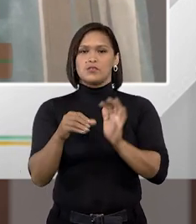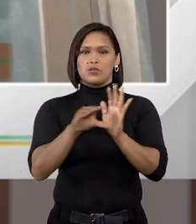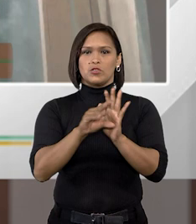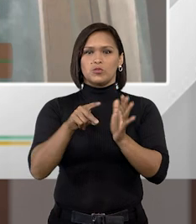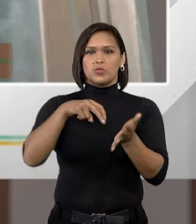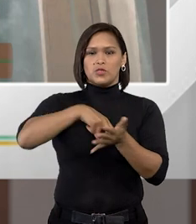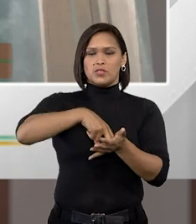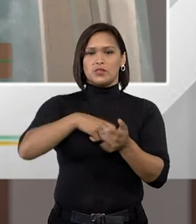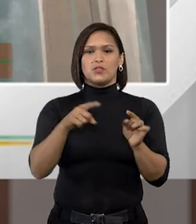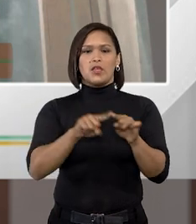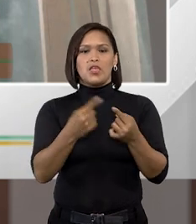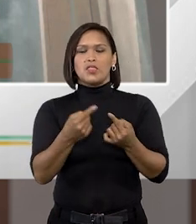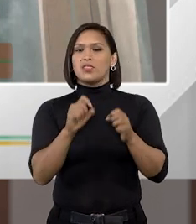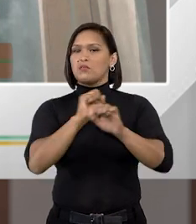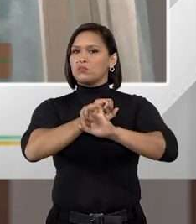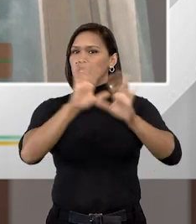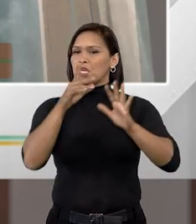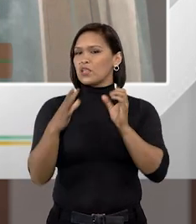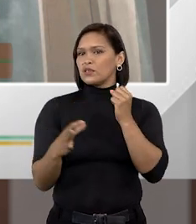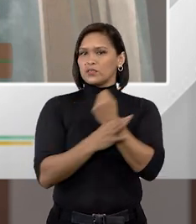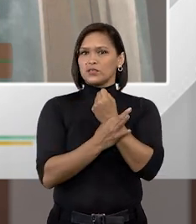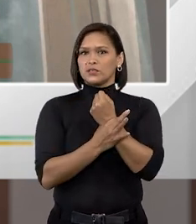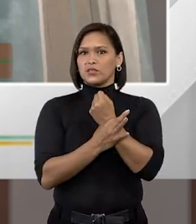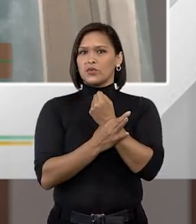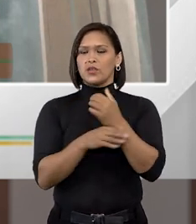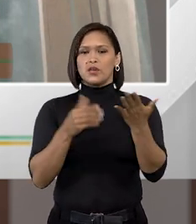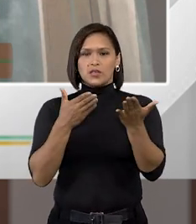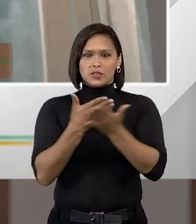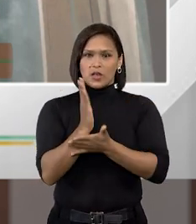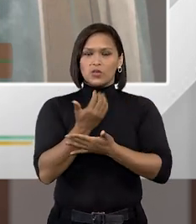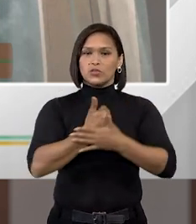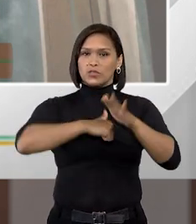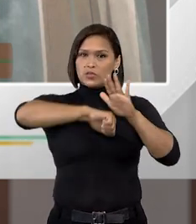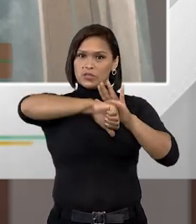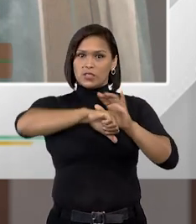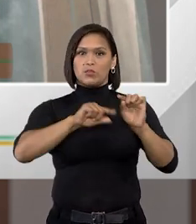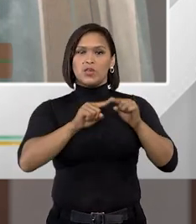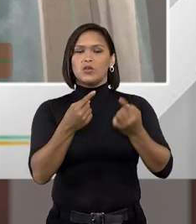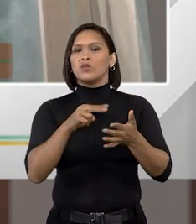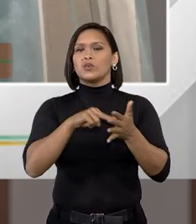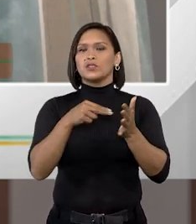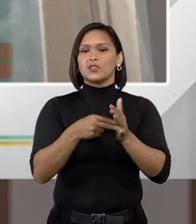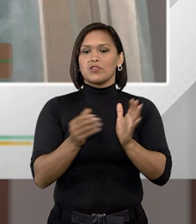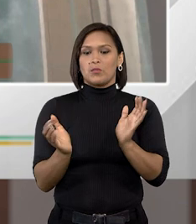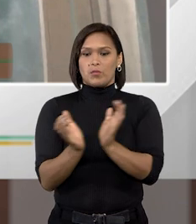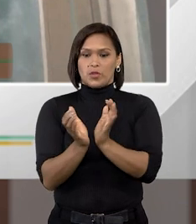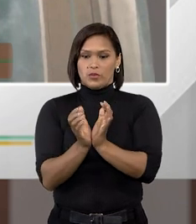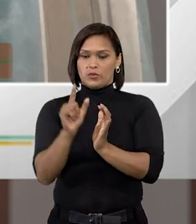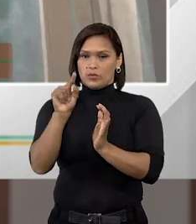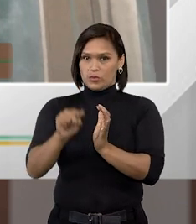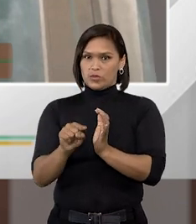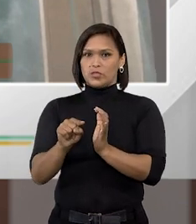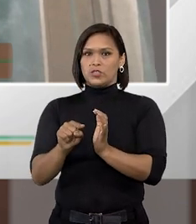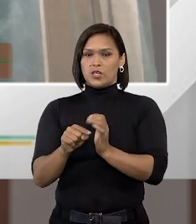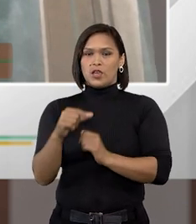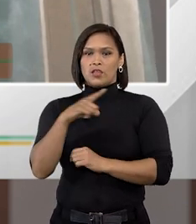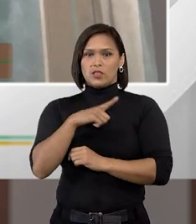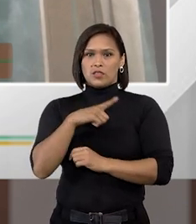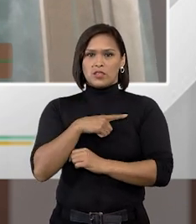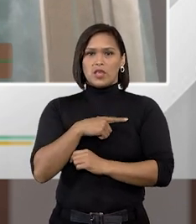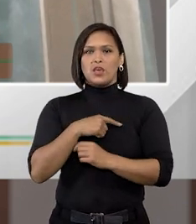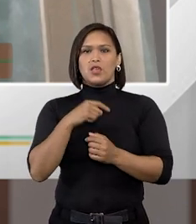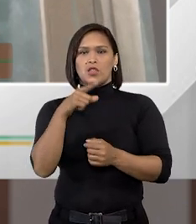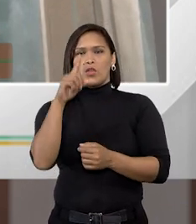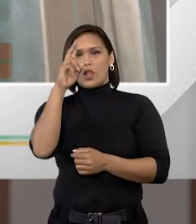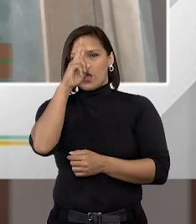Penal não é evidência segura da autoria delitiva ou seja para o colegiado tendo conta